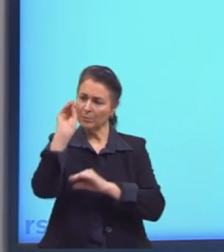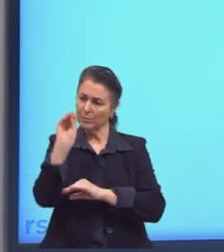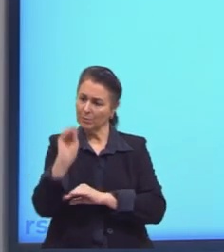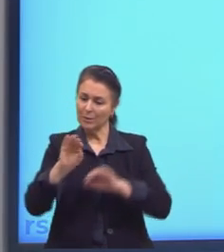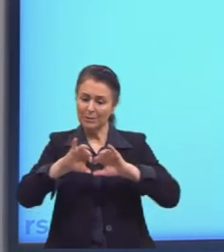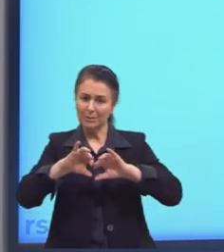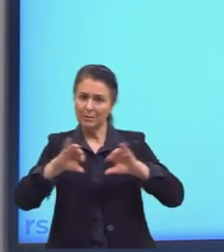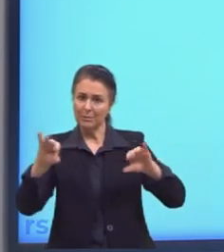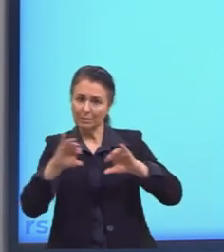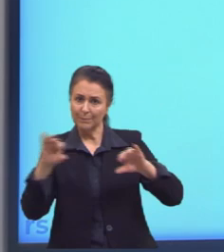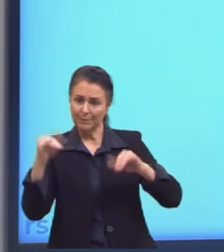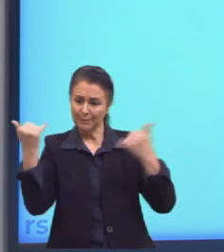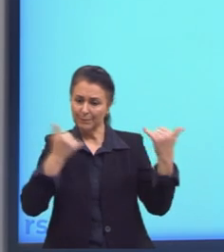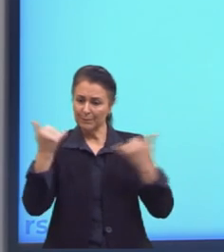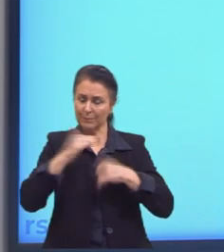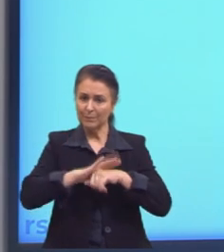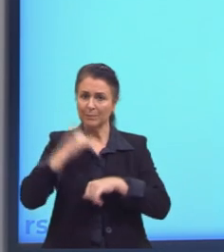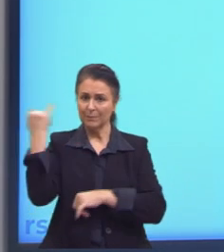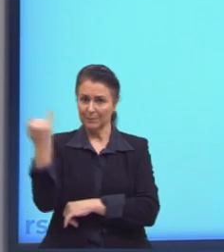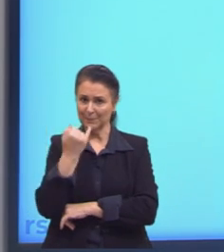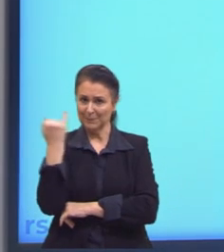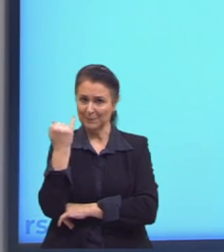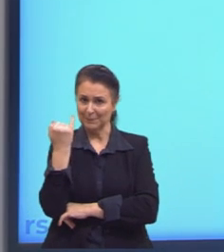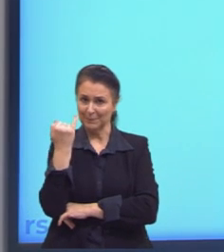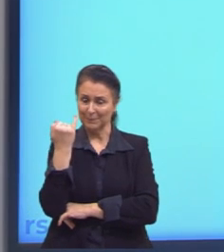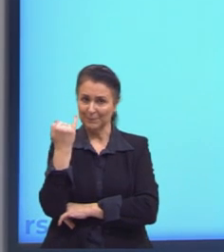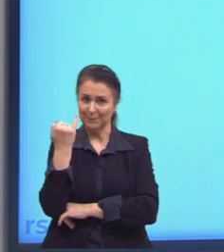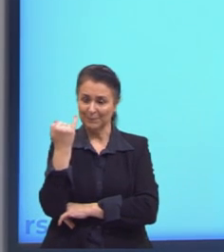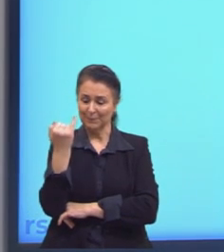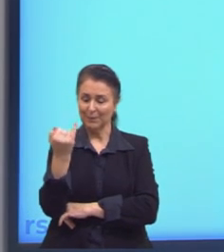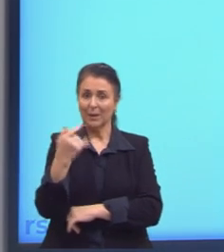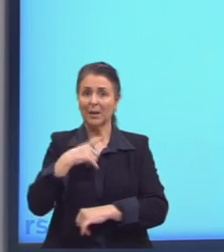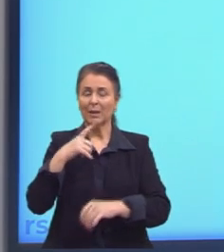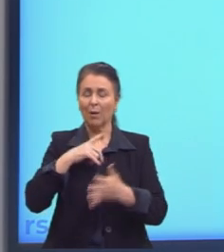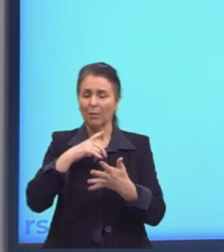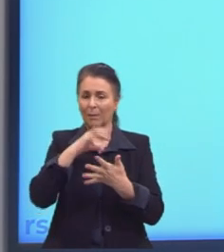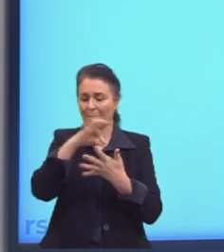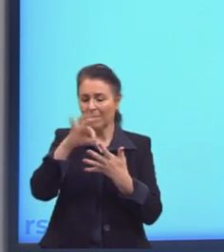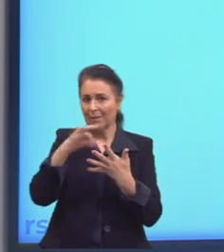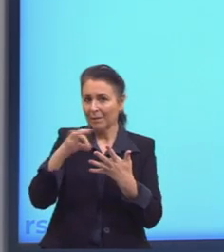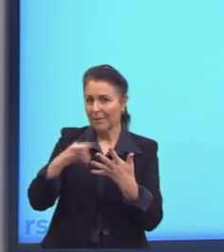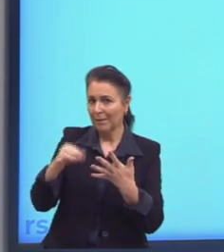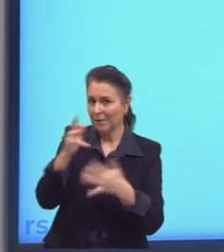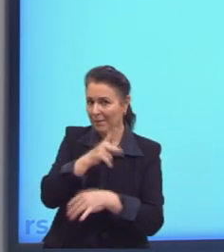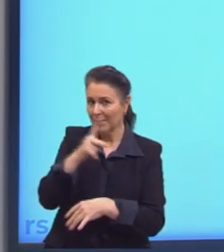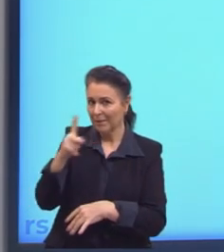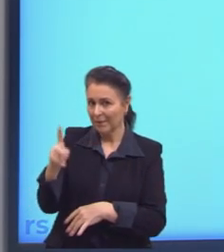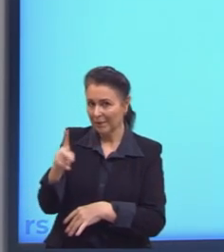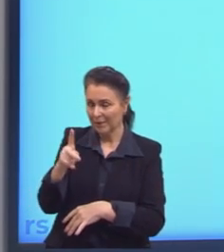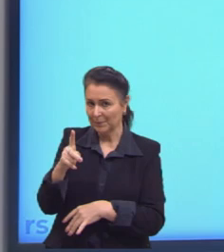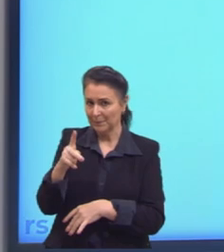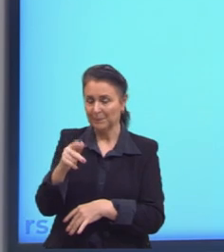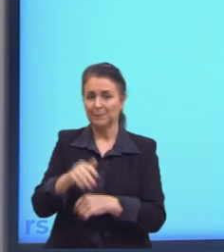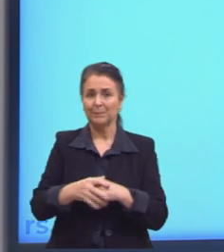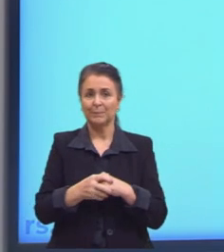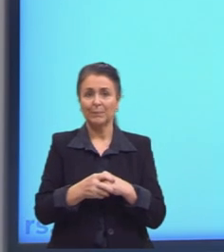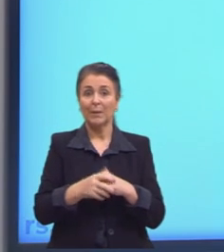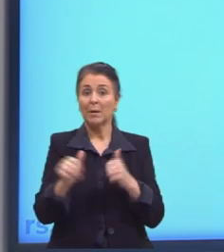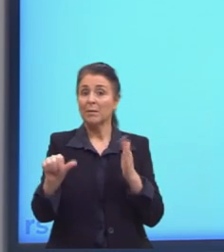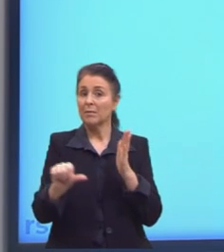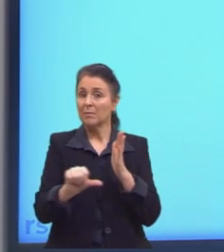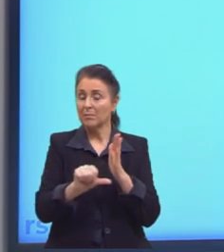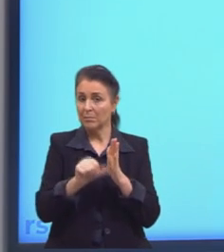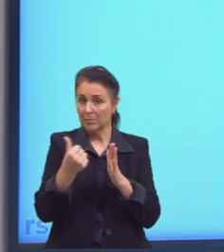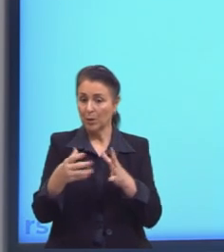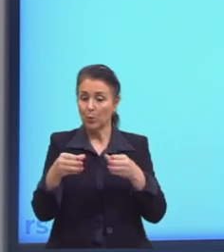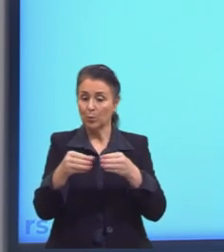mais importantes, né? Aqui, então, eu destaquei algumas informações. Bom, primeiro, sabemos